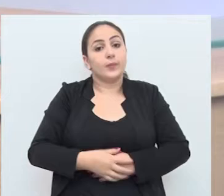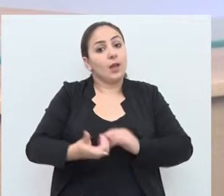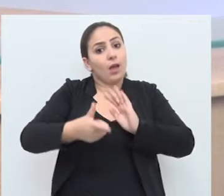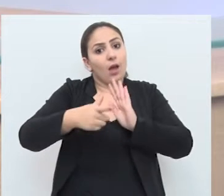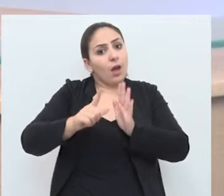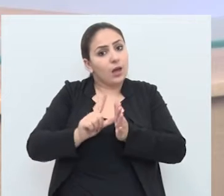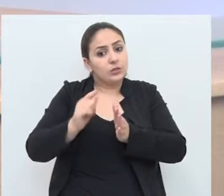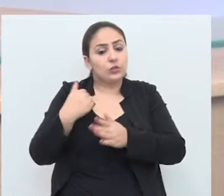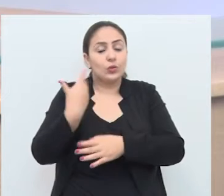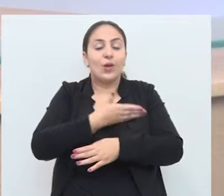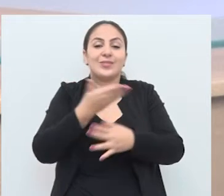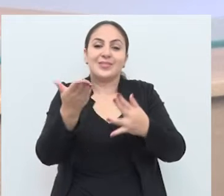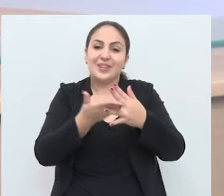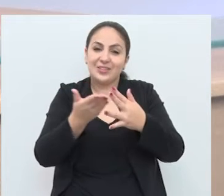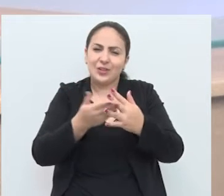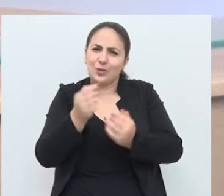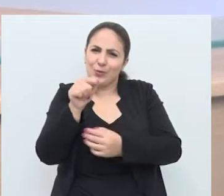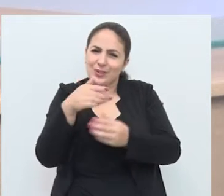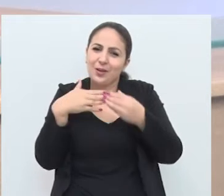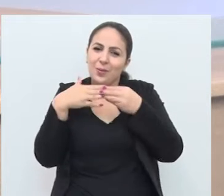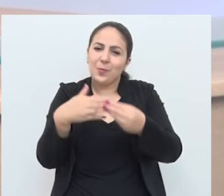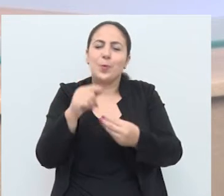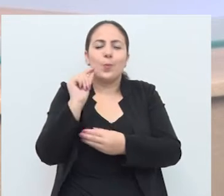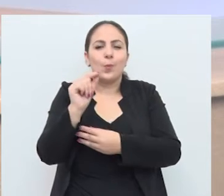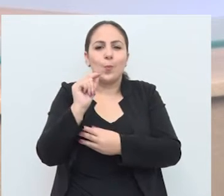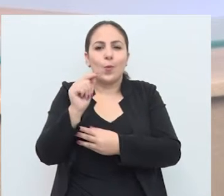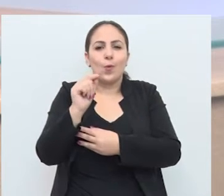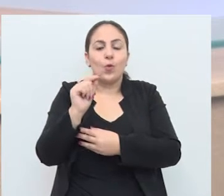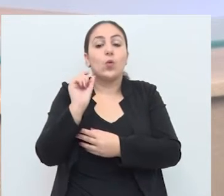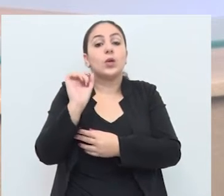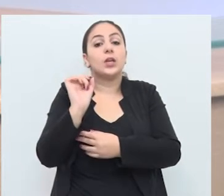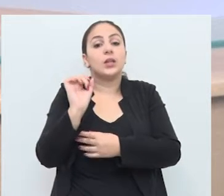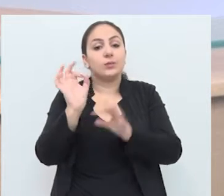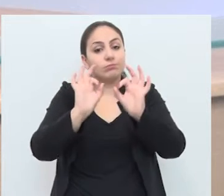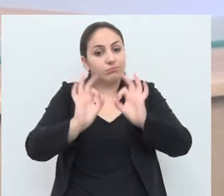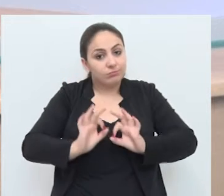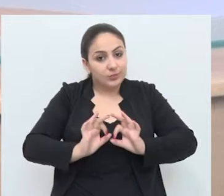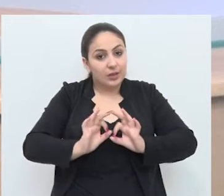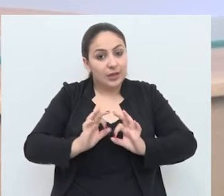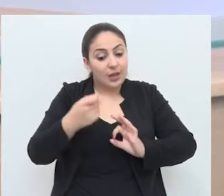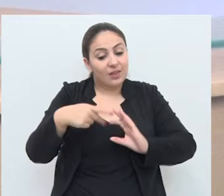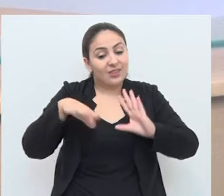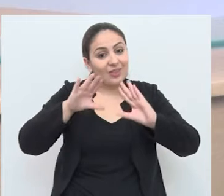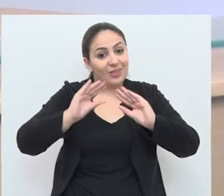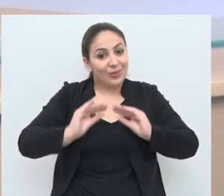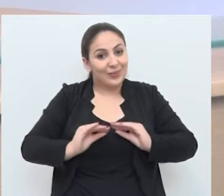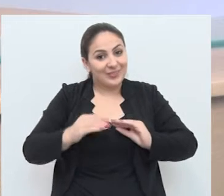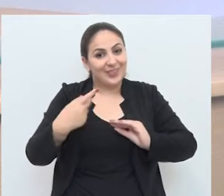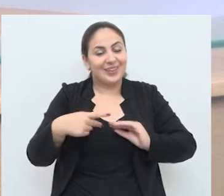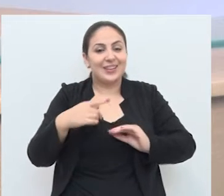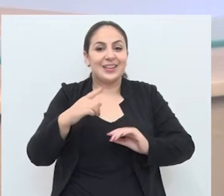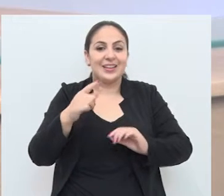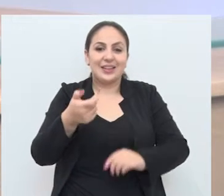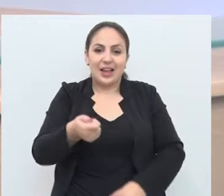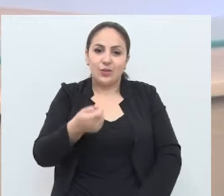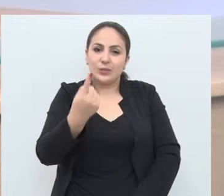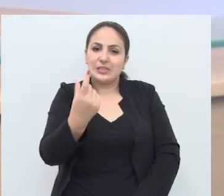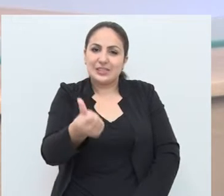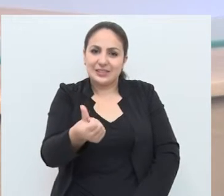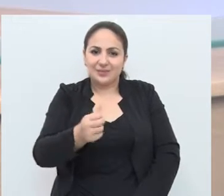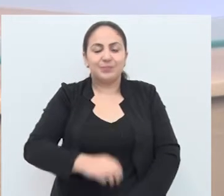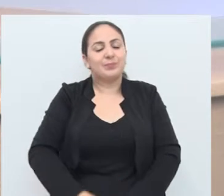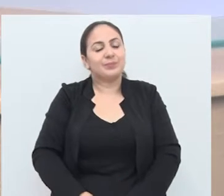E antes de irmos para o intervalo, você acompanha um pouco do que está programado para esta noite aqui no Canal